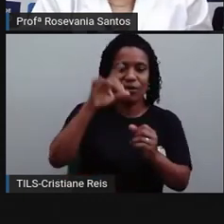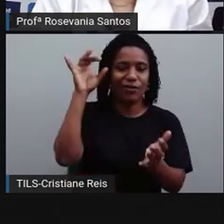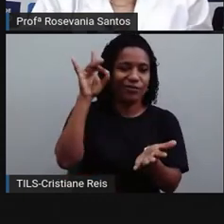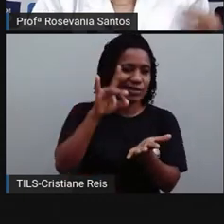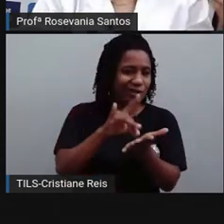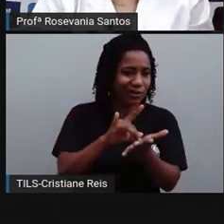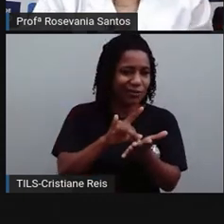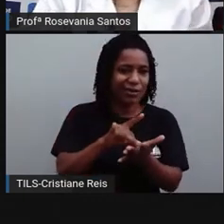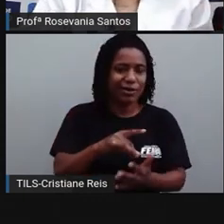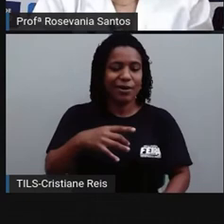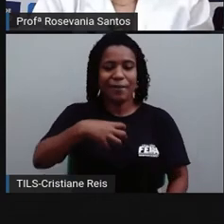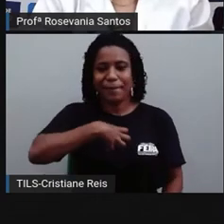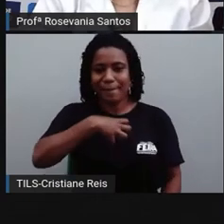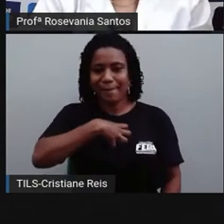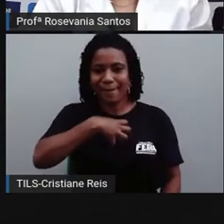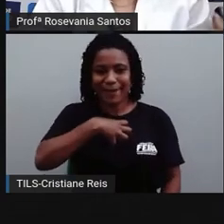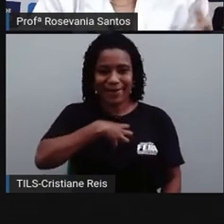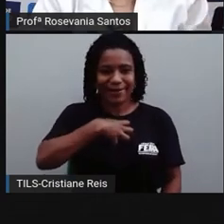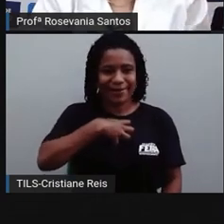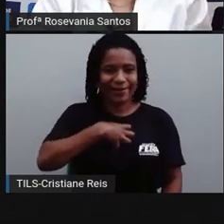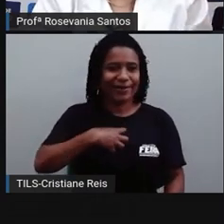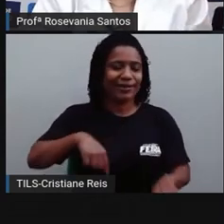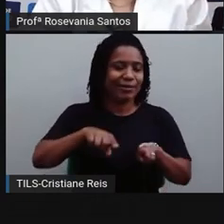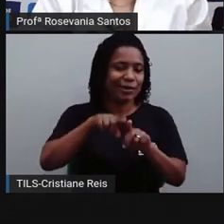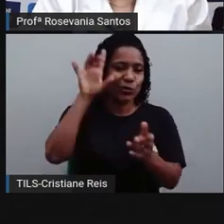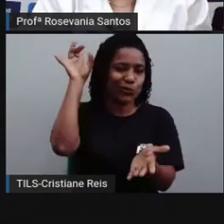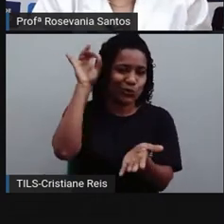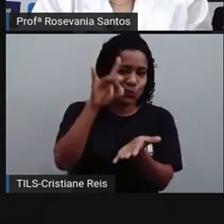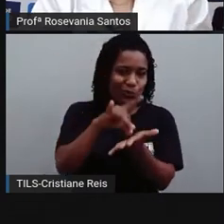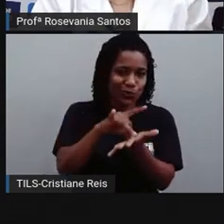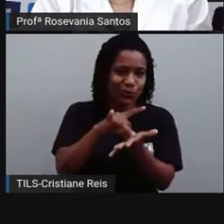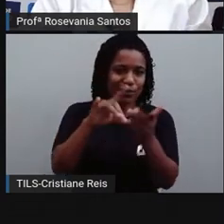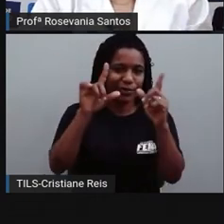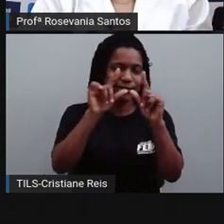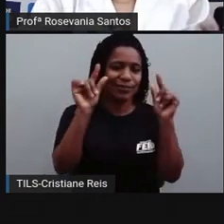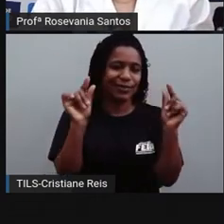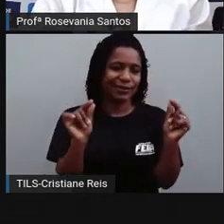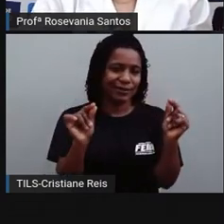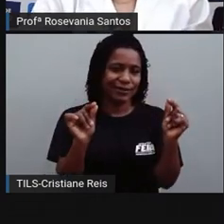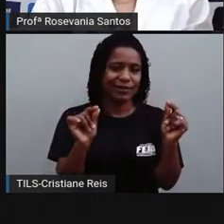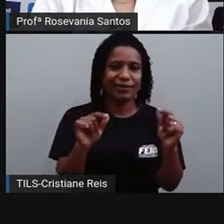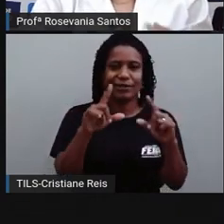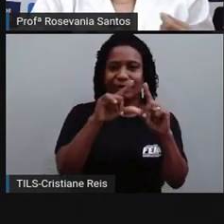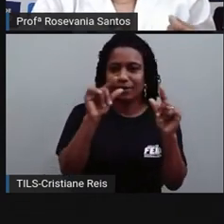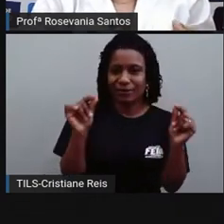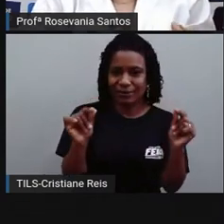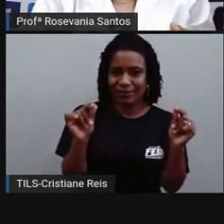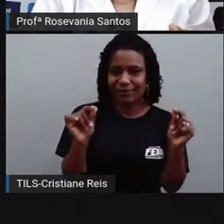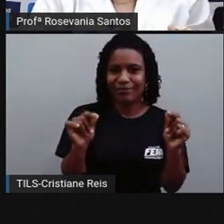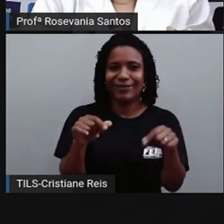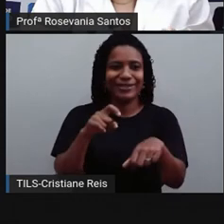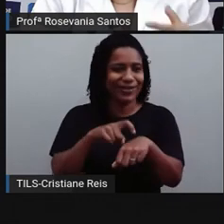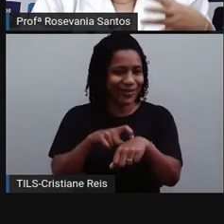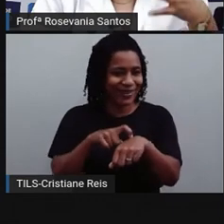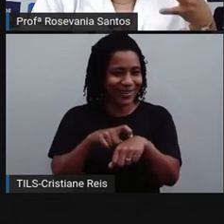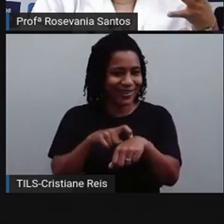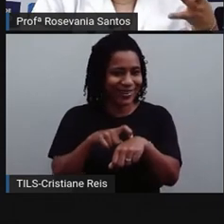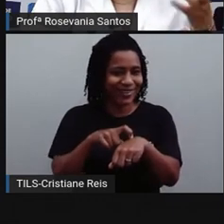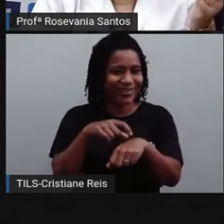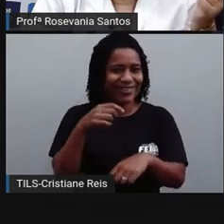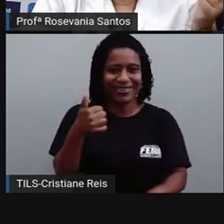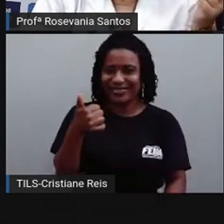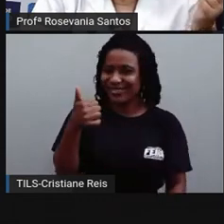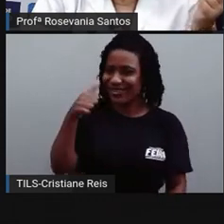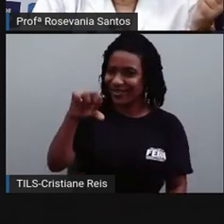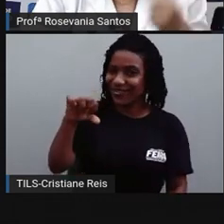Bahia está dentro desse fuso horário oficial de Brasília. Então, quando diz assim, em Brasília, 19 horas, com aquela voz bem